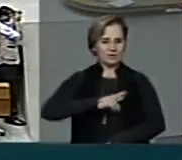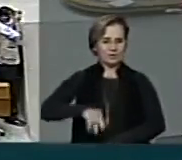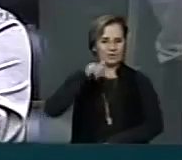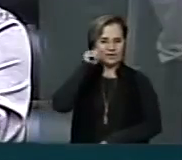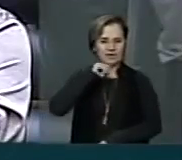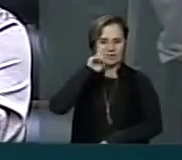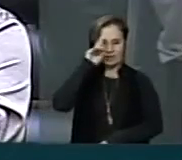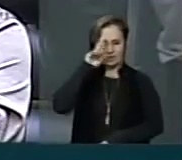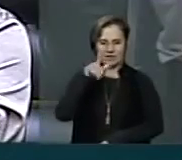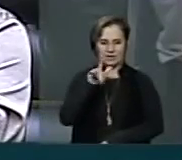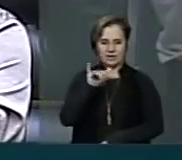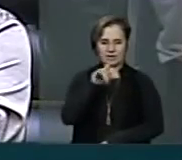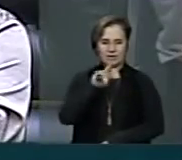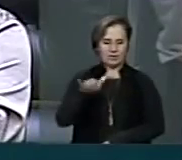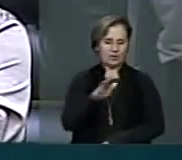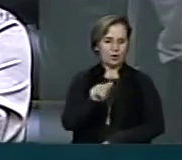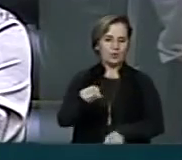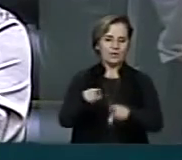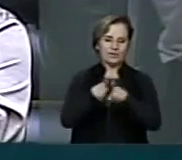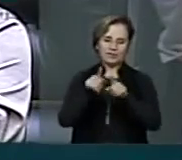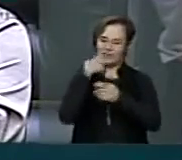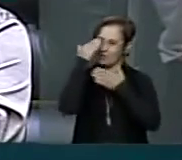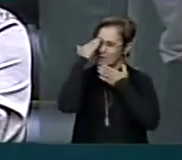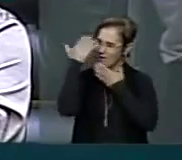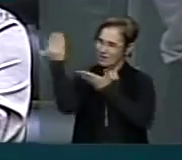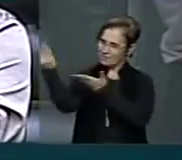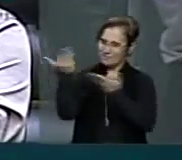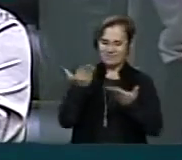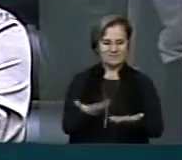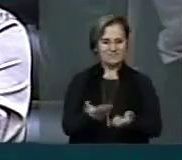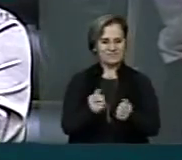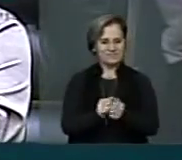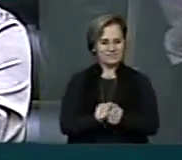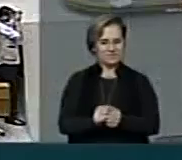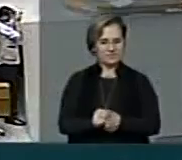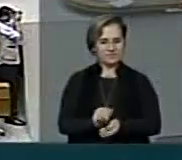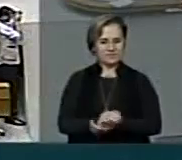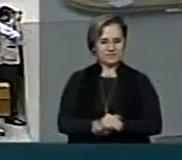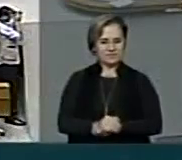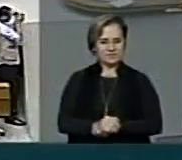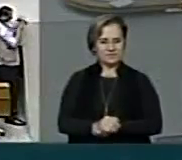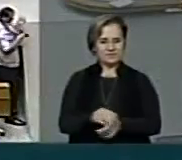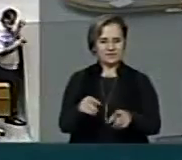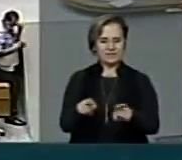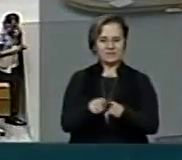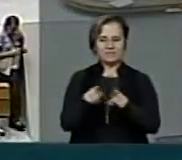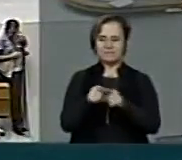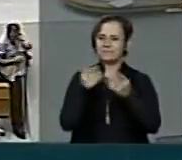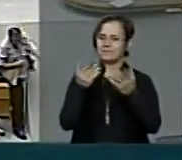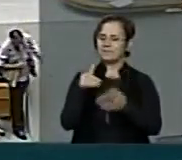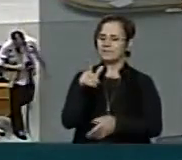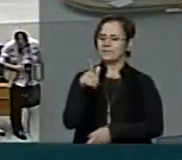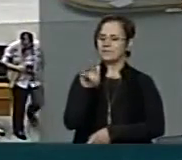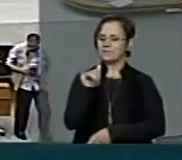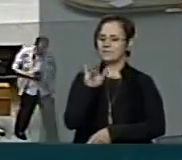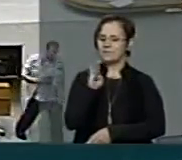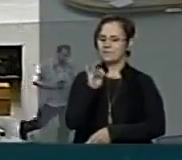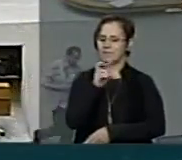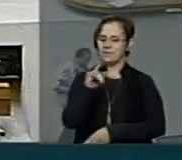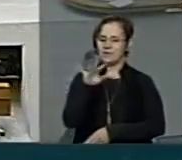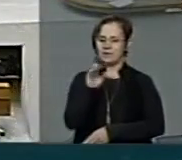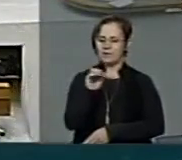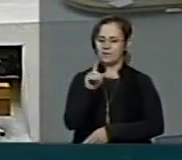senhora Luísa Bairros, a quem também a gente agradece a presença. E aqui o Gilberto Leal,